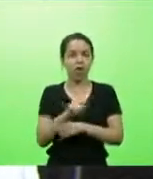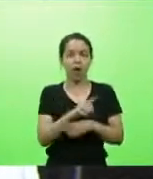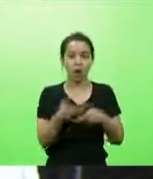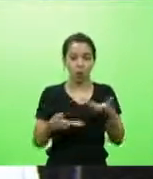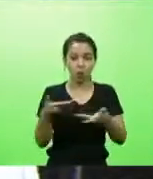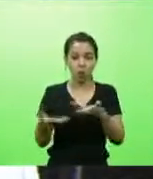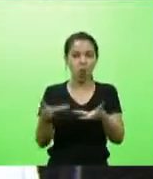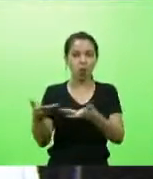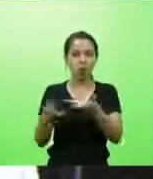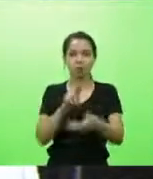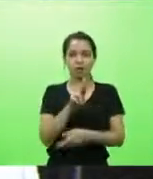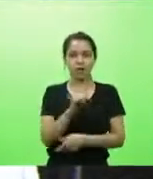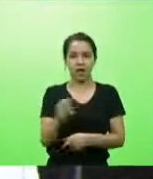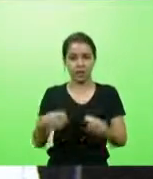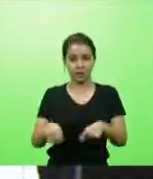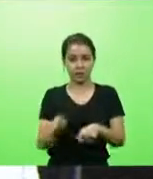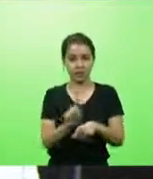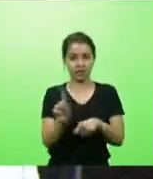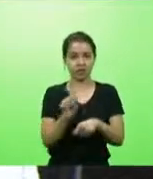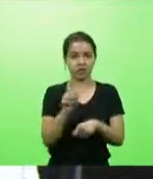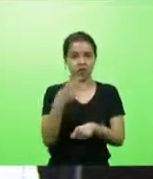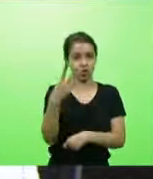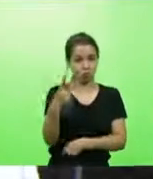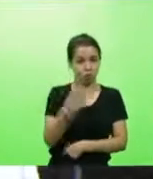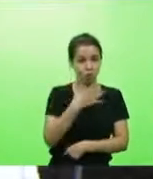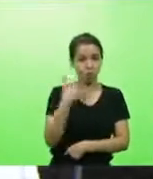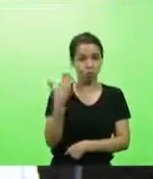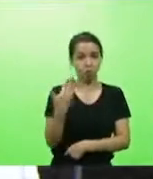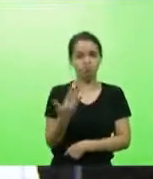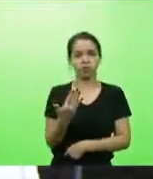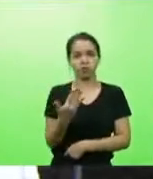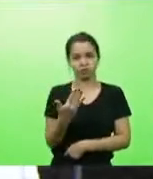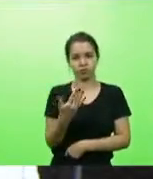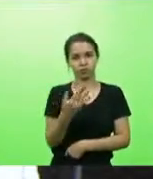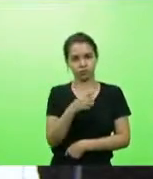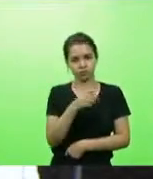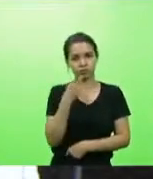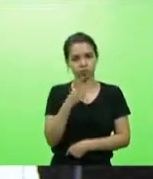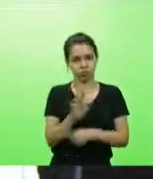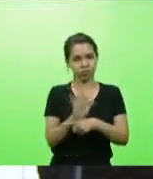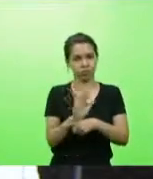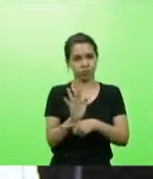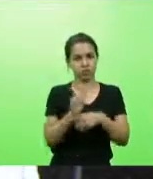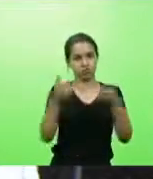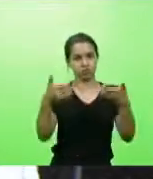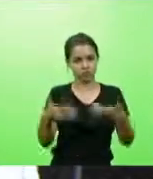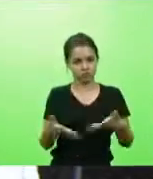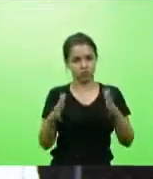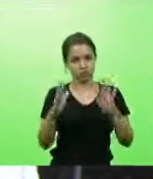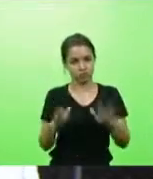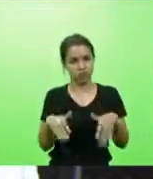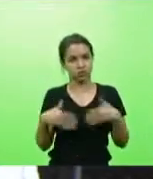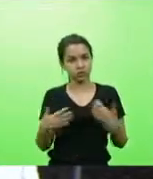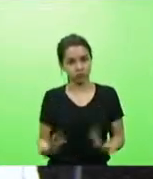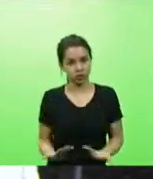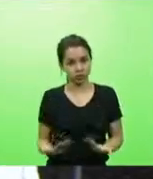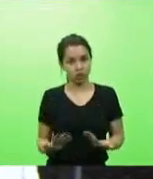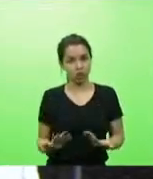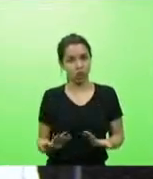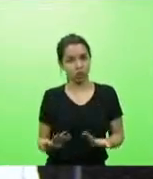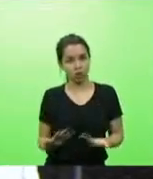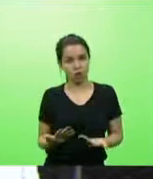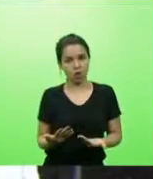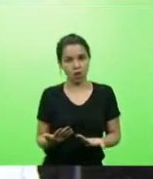precisar de UTI, não precisou de nenhum. E duas mortes contestadas lá, que ela inclusive falou no vídeo aqui que eu mostrei. Então, é só uma